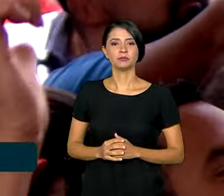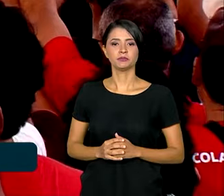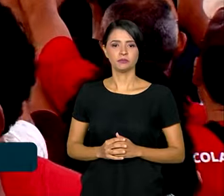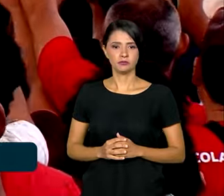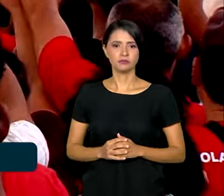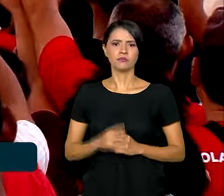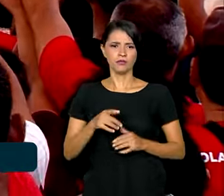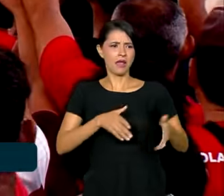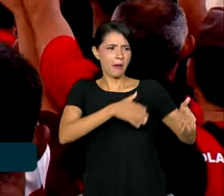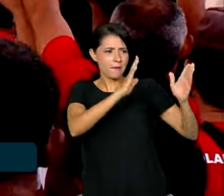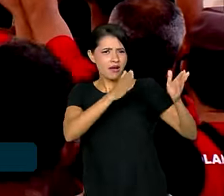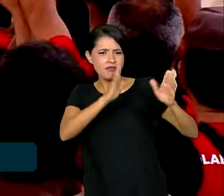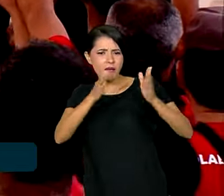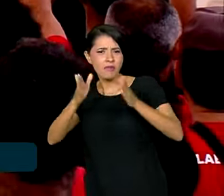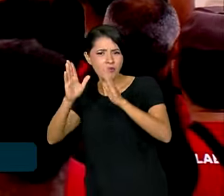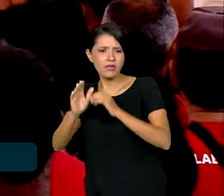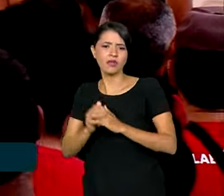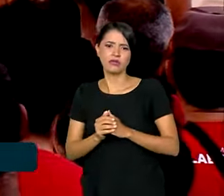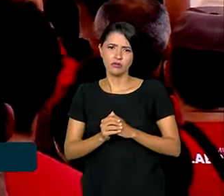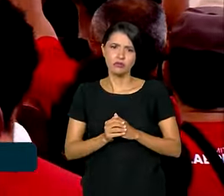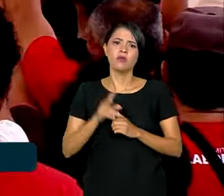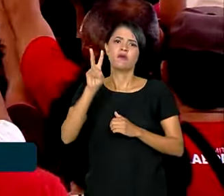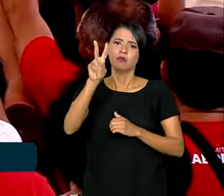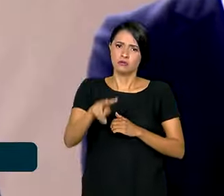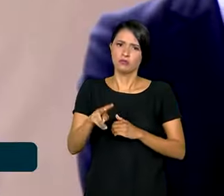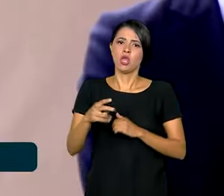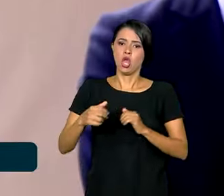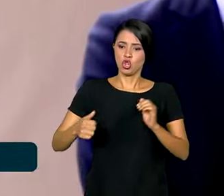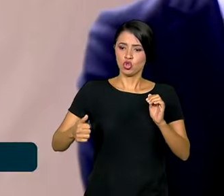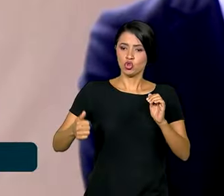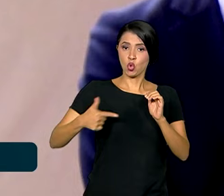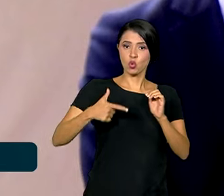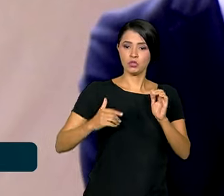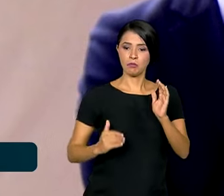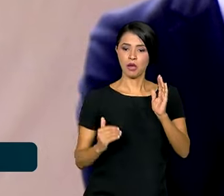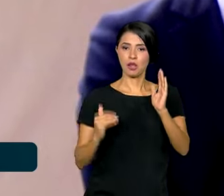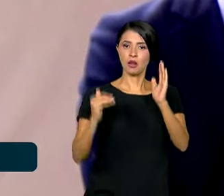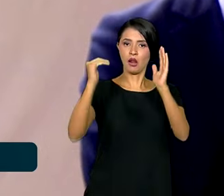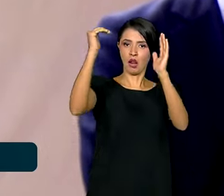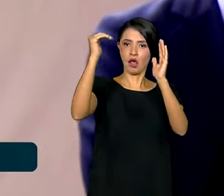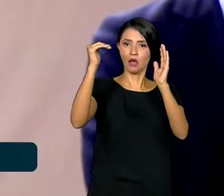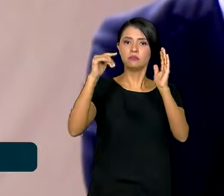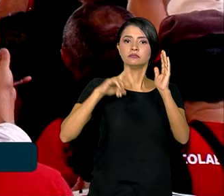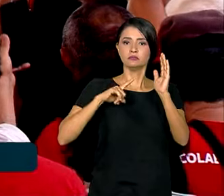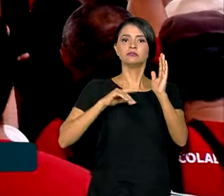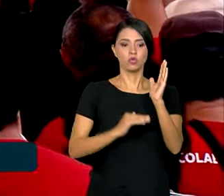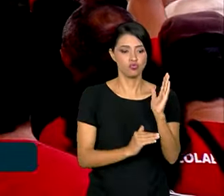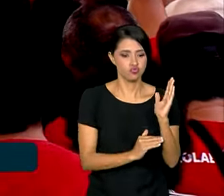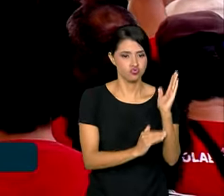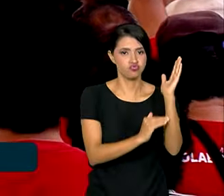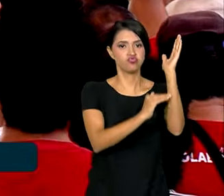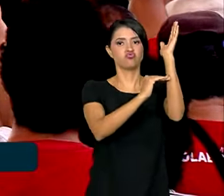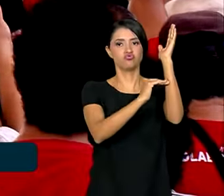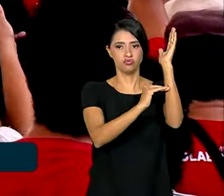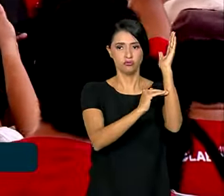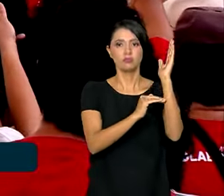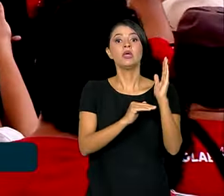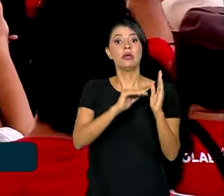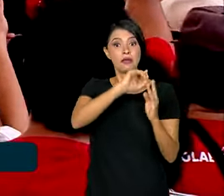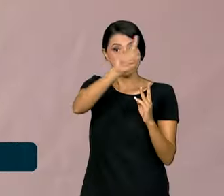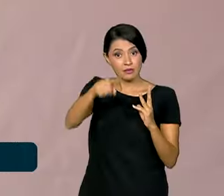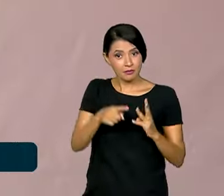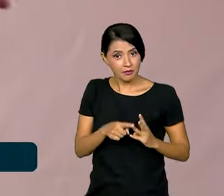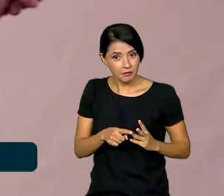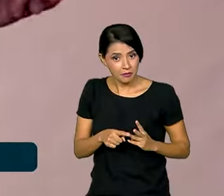Esses apartamentos vão ser de 12 andares, eles vão ter elevadores. Além de ter